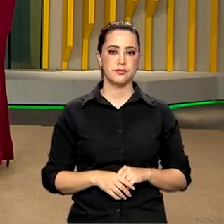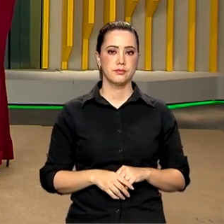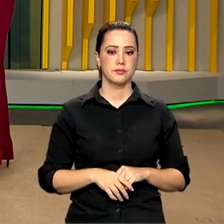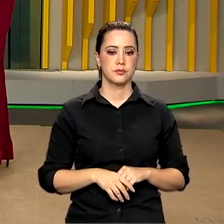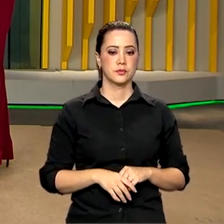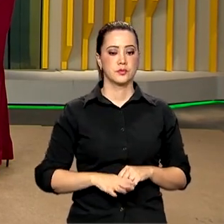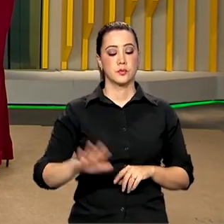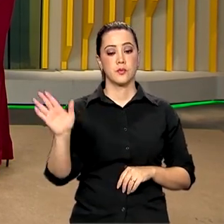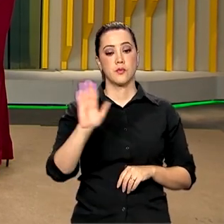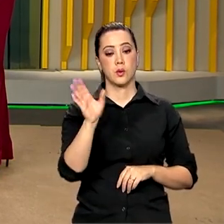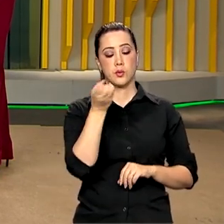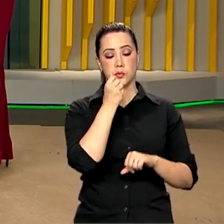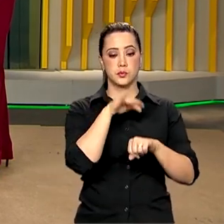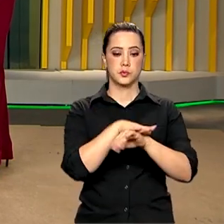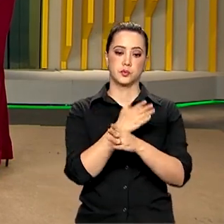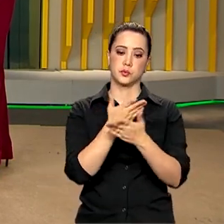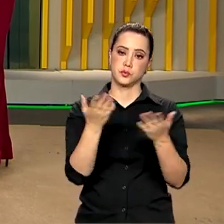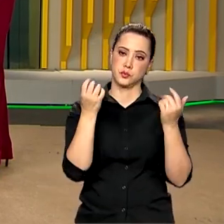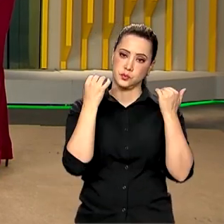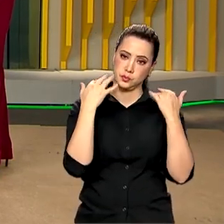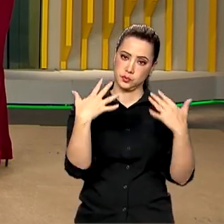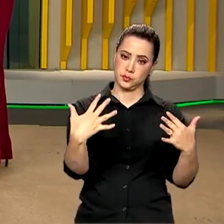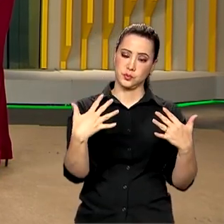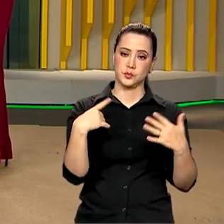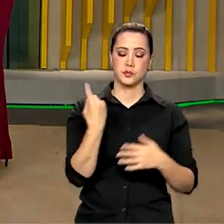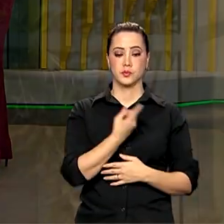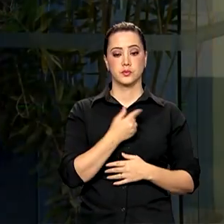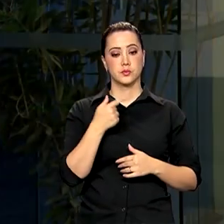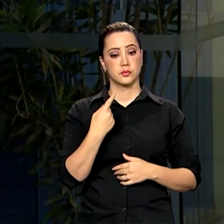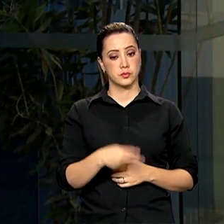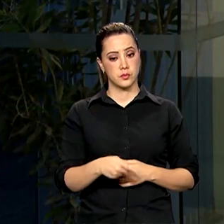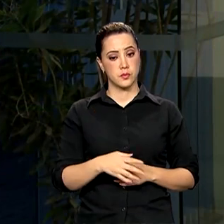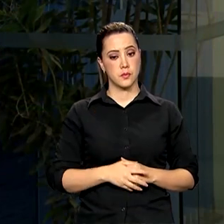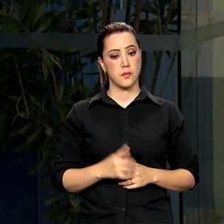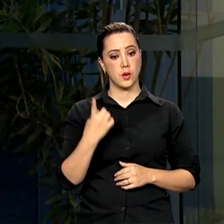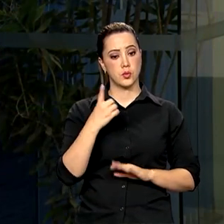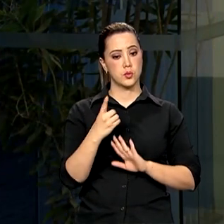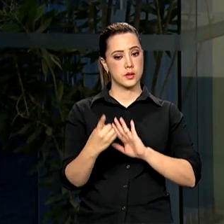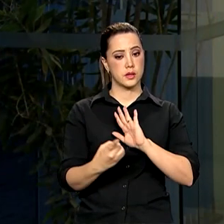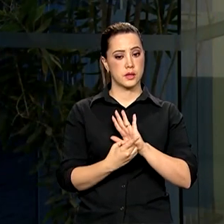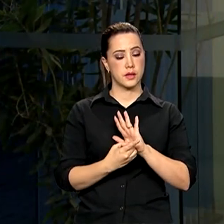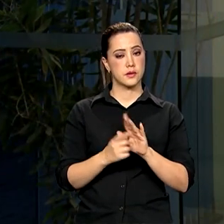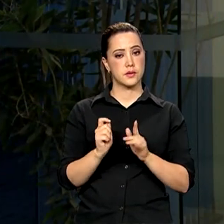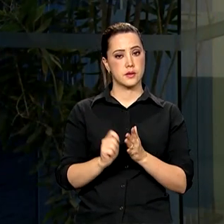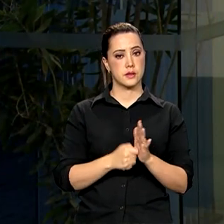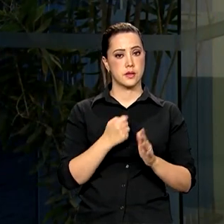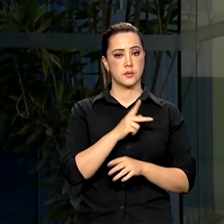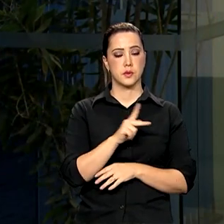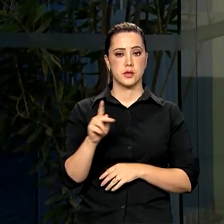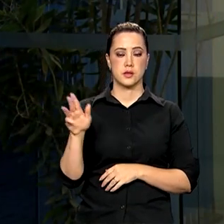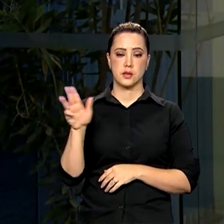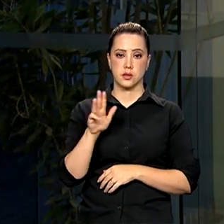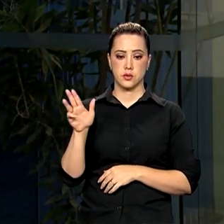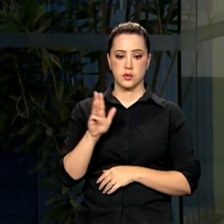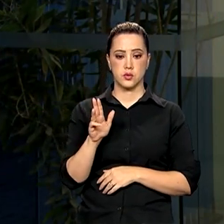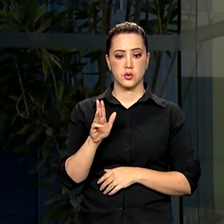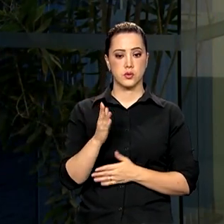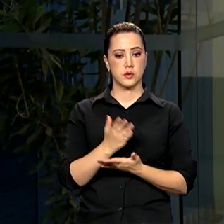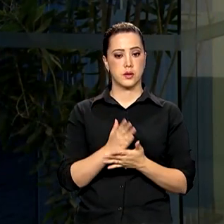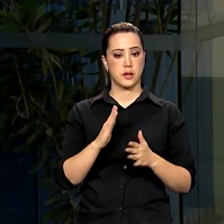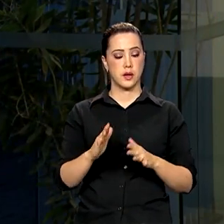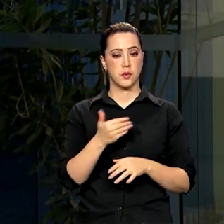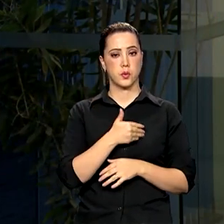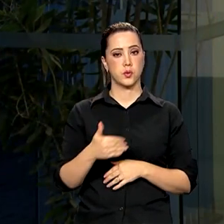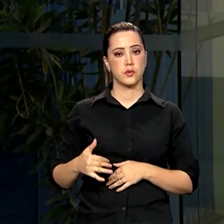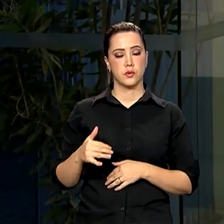Oi, Ana. Boa noite a você, Roberto. Boa noite a todo mundo que está com a gente. Um dos decretos assinados pelo presidente Lula exclui as ações da União